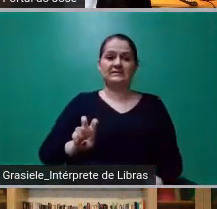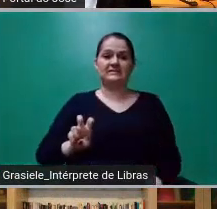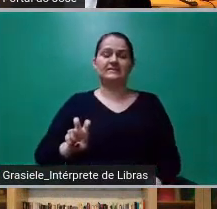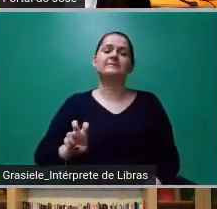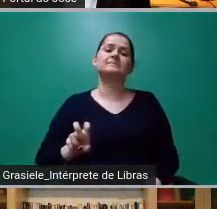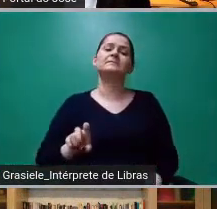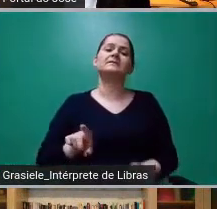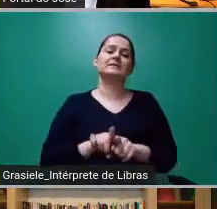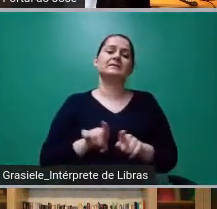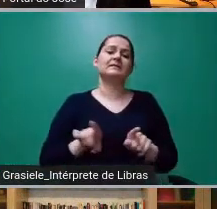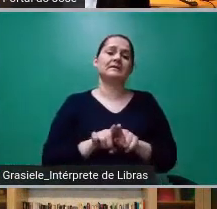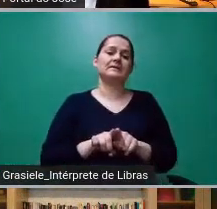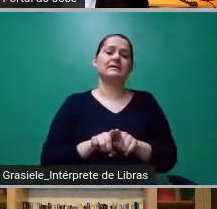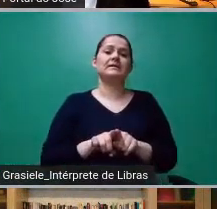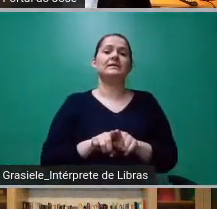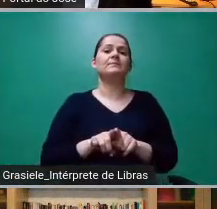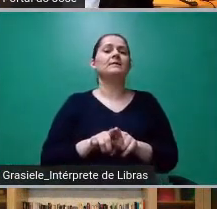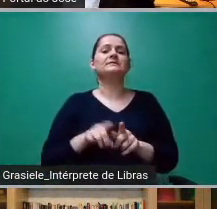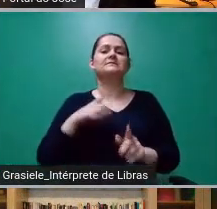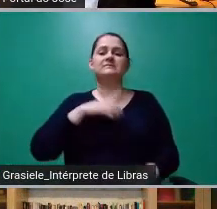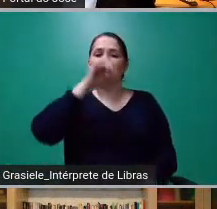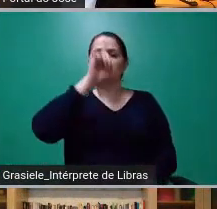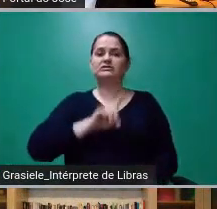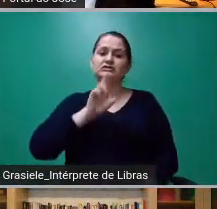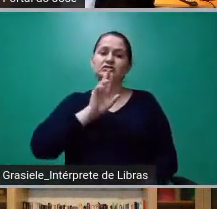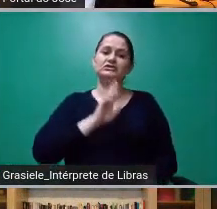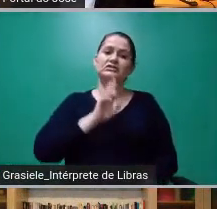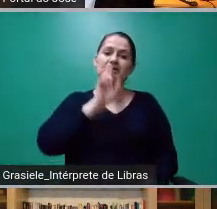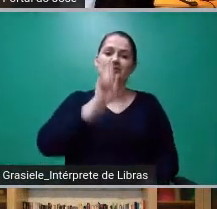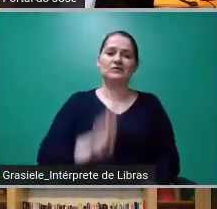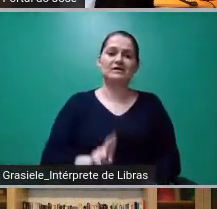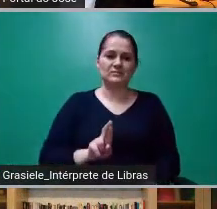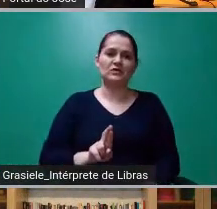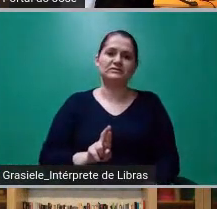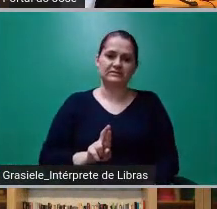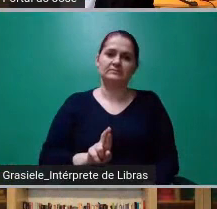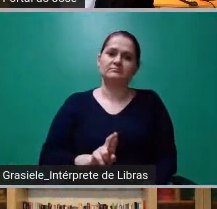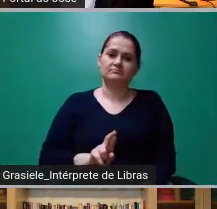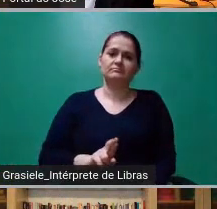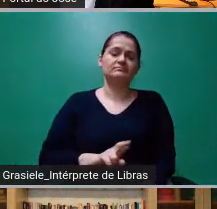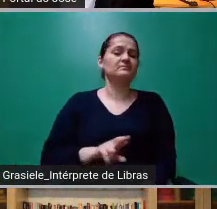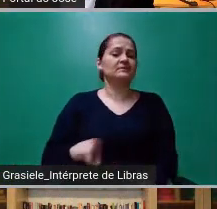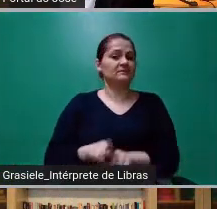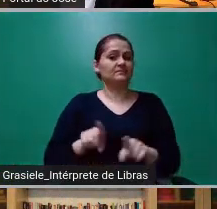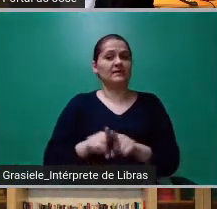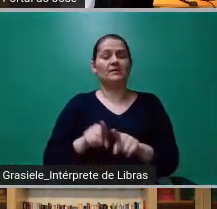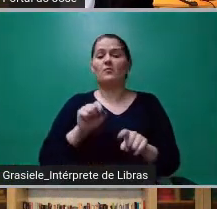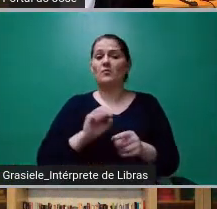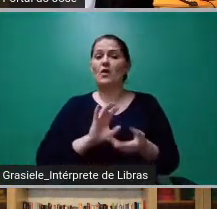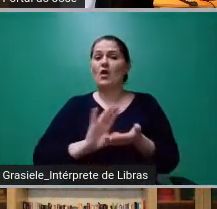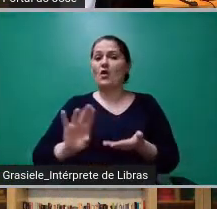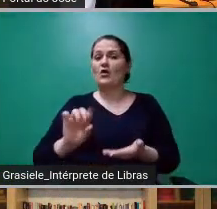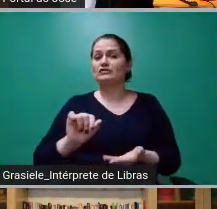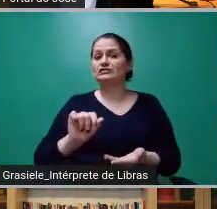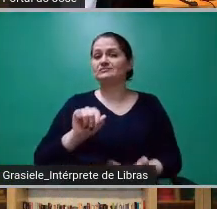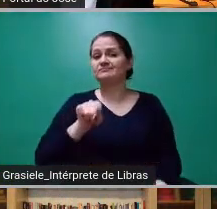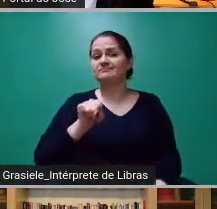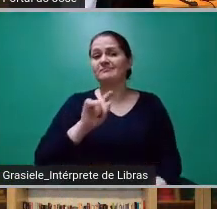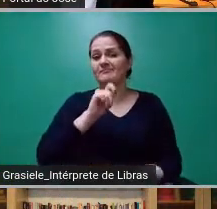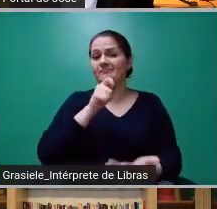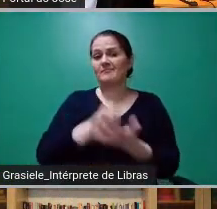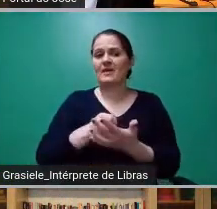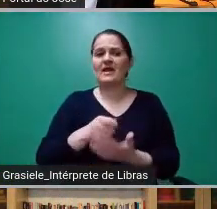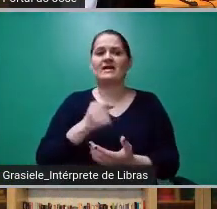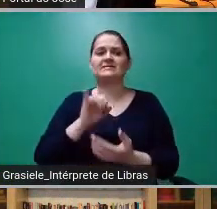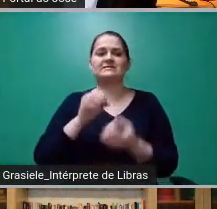resposta proporcional ao agravo, além da indenização por dano material, moral ou imagem. Isso aqui coloca todo o mecanismo de